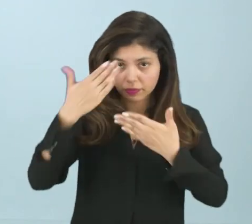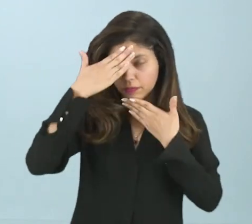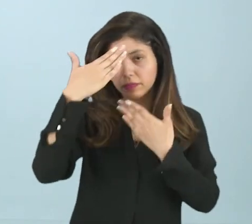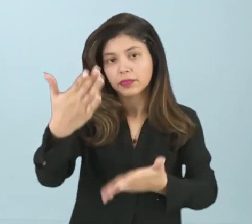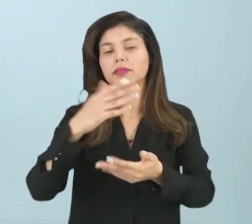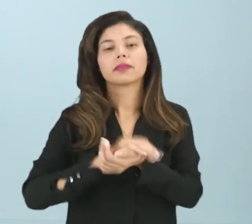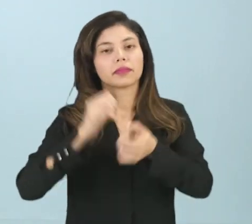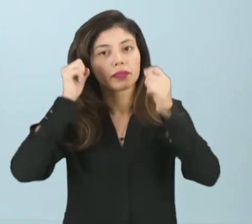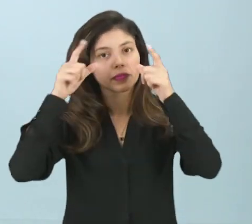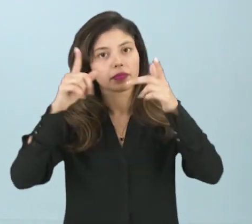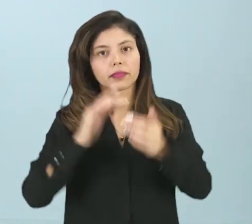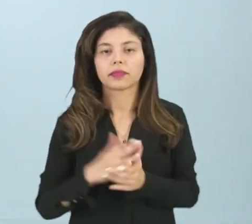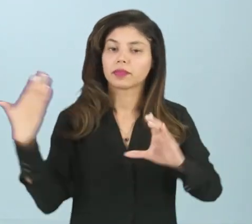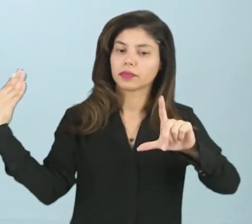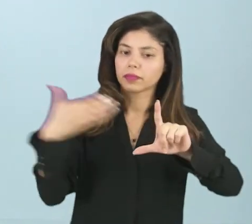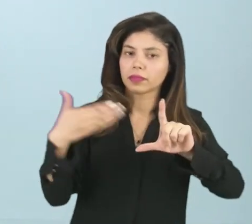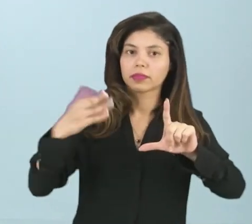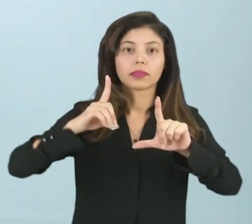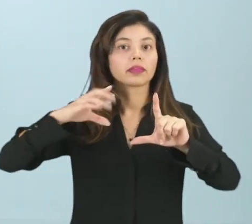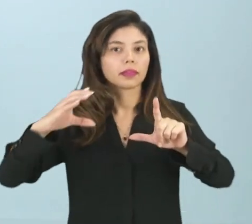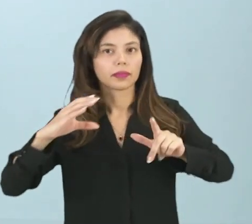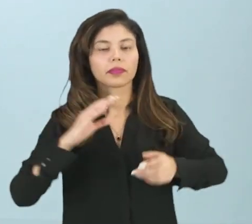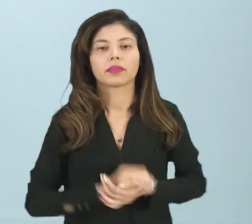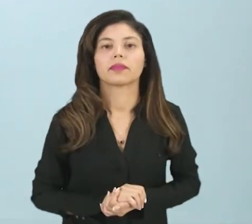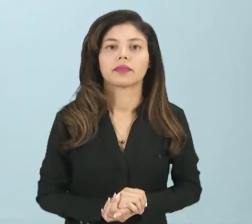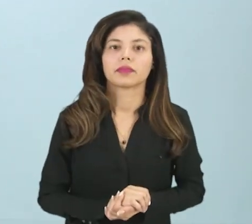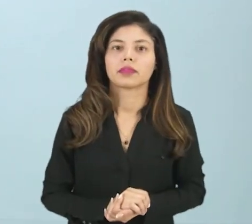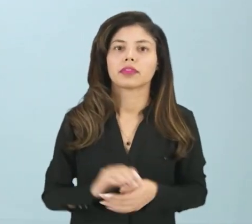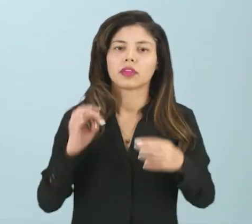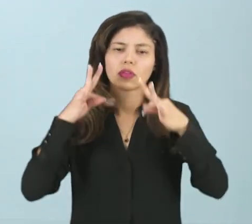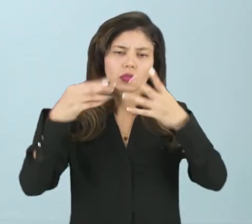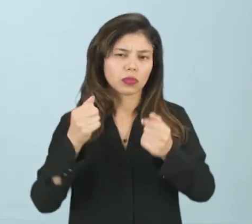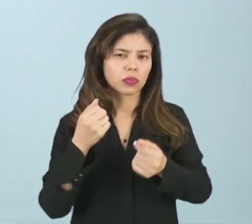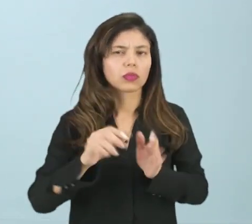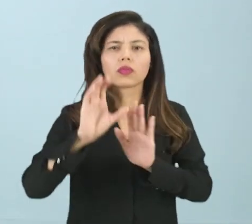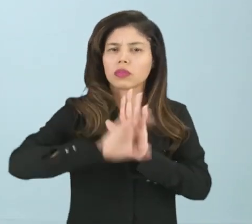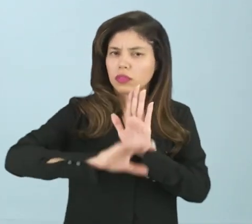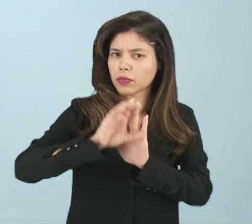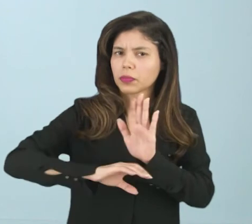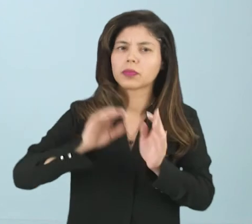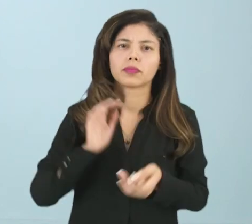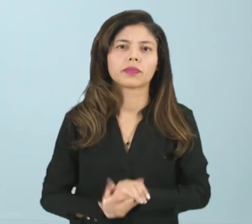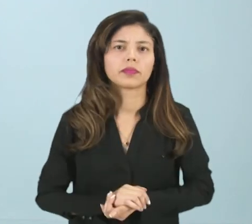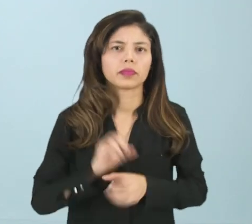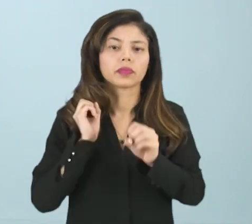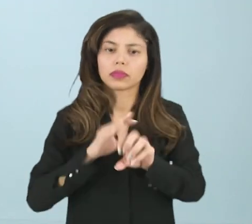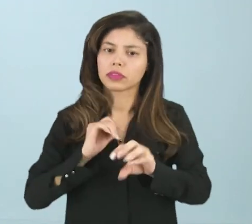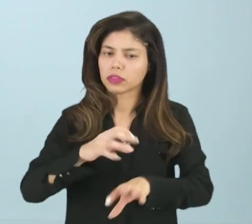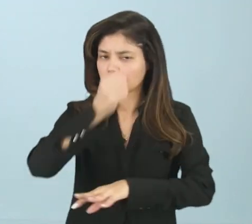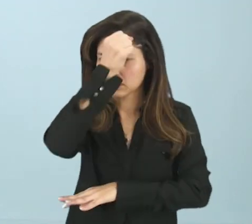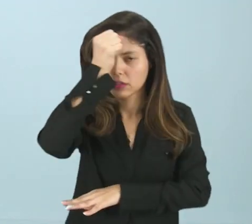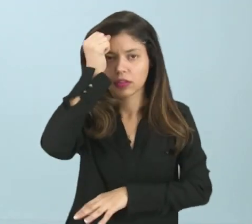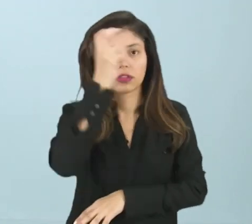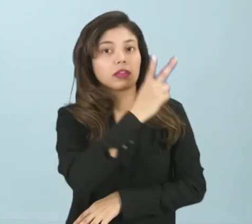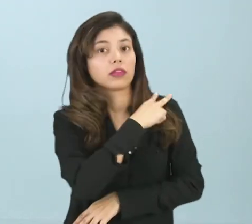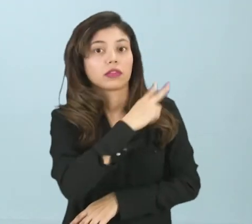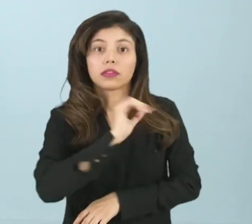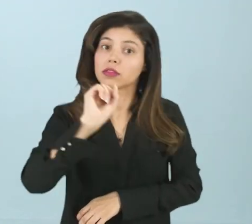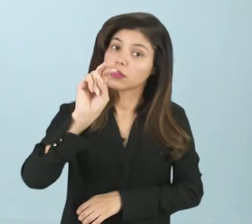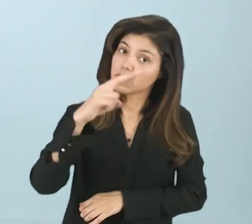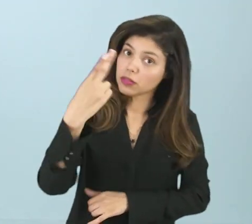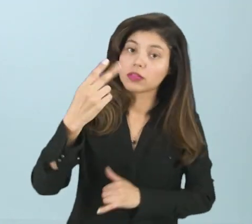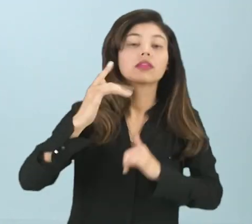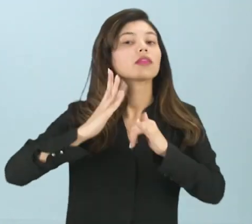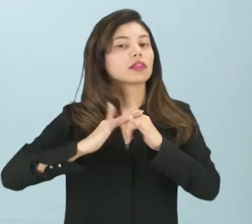obrigado pela atenção, acesse a plataforma Eduque, tenha acesso a todo o conteúdo do Ensino de Sociologia Segundo Ano, ou no YouTube,